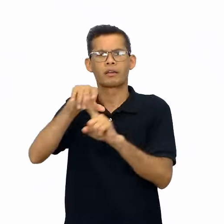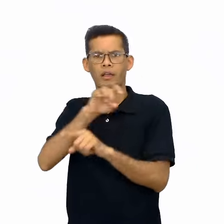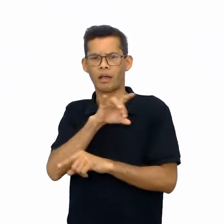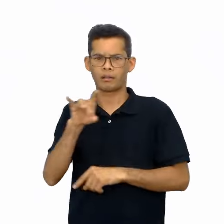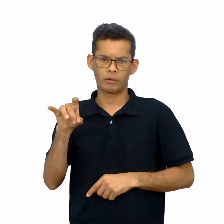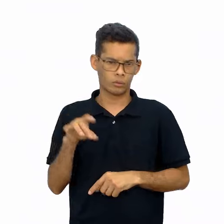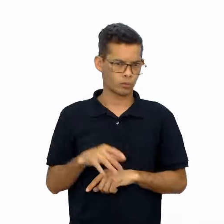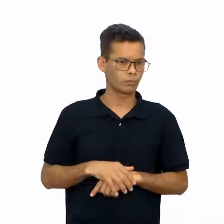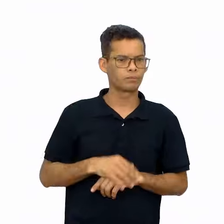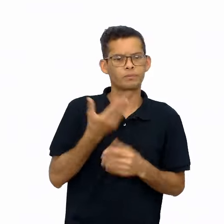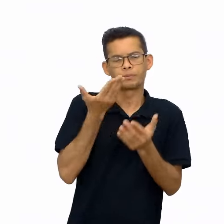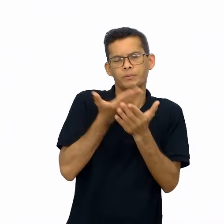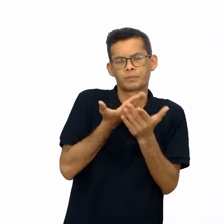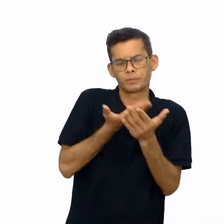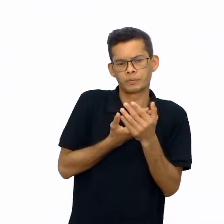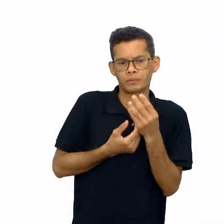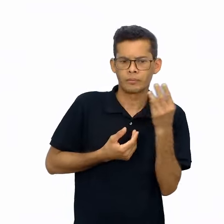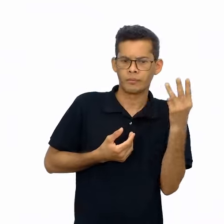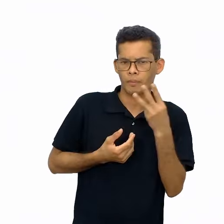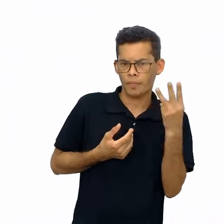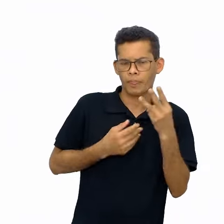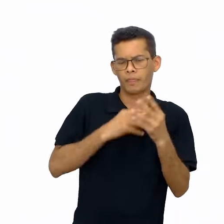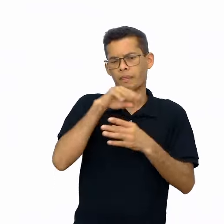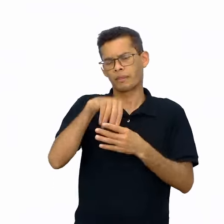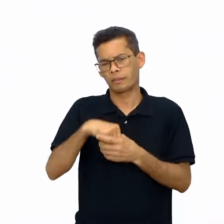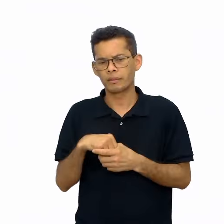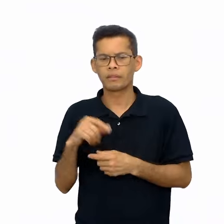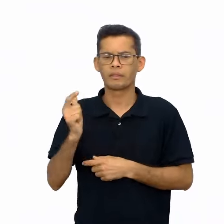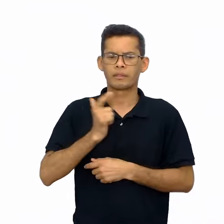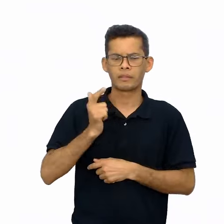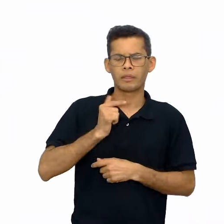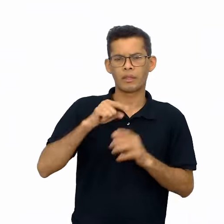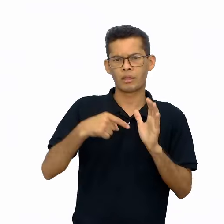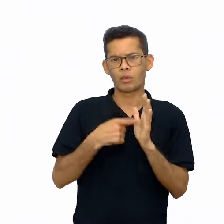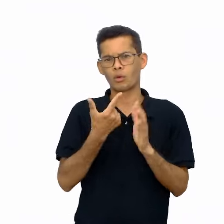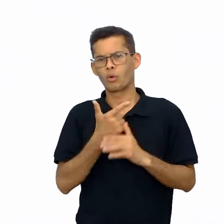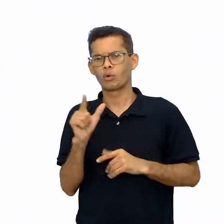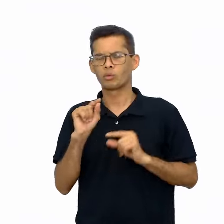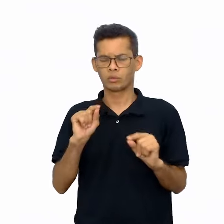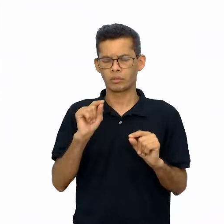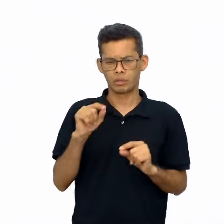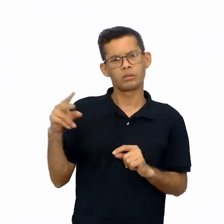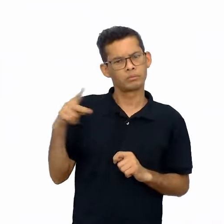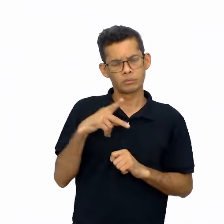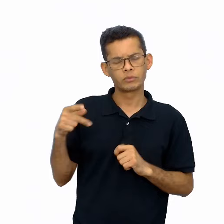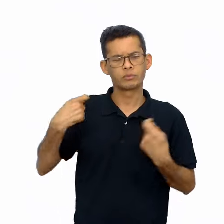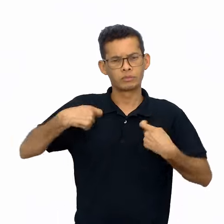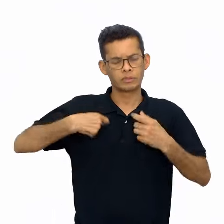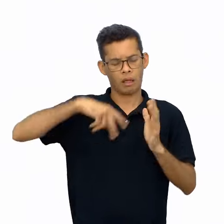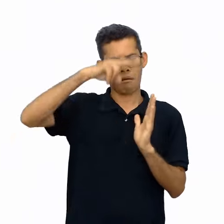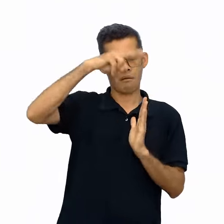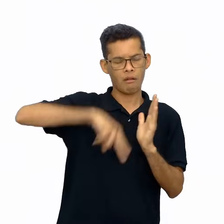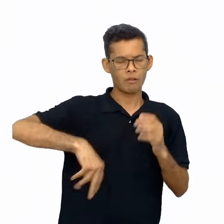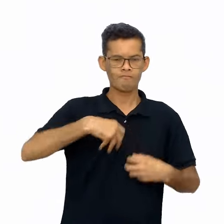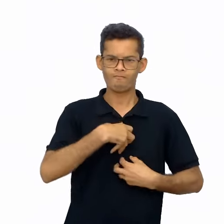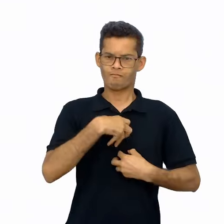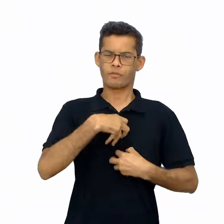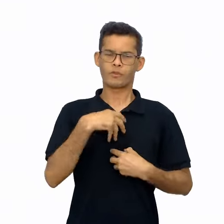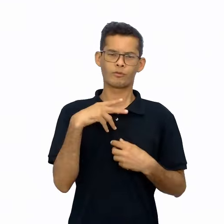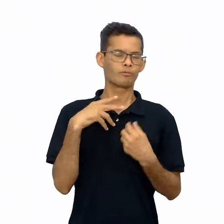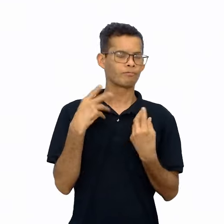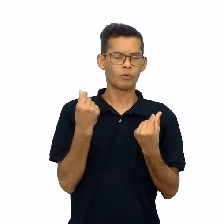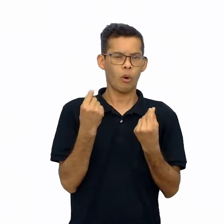A aula 3 traz outro ponto de assombração que deve ser lido com expressividade pelo professor e, além disso,